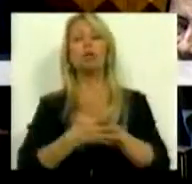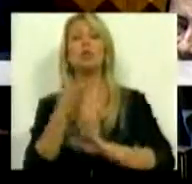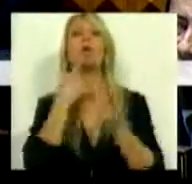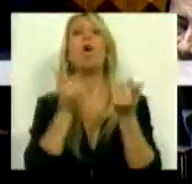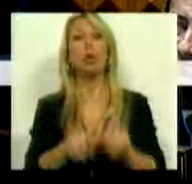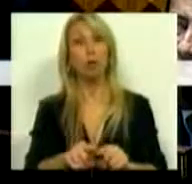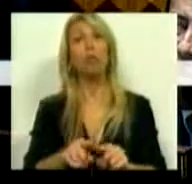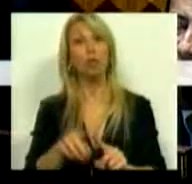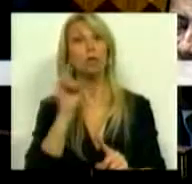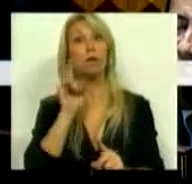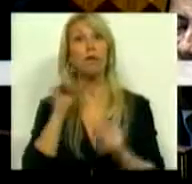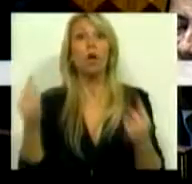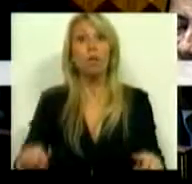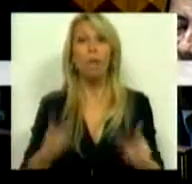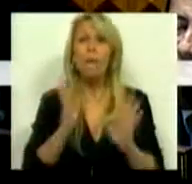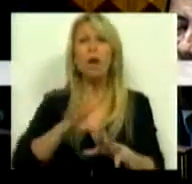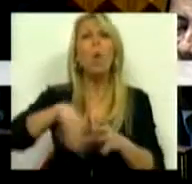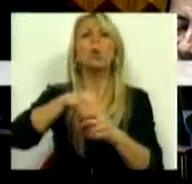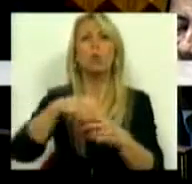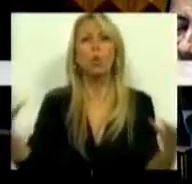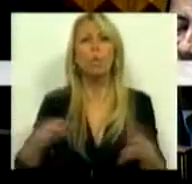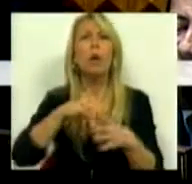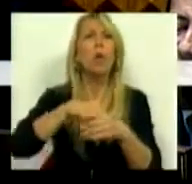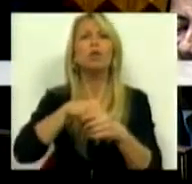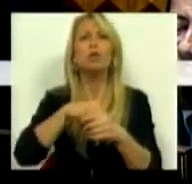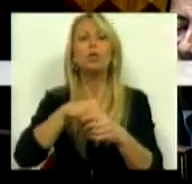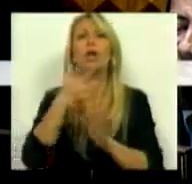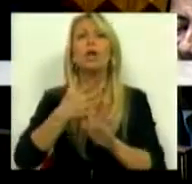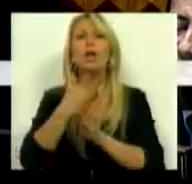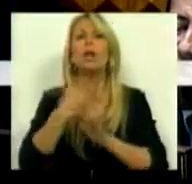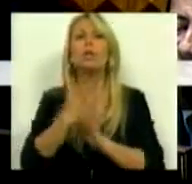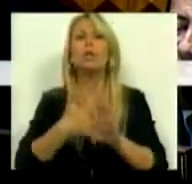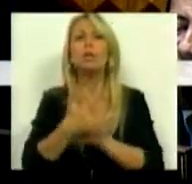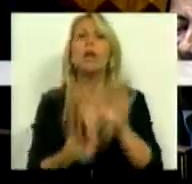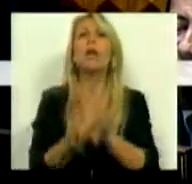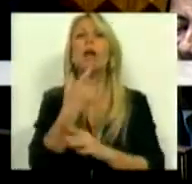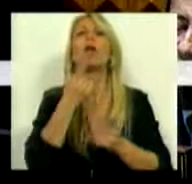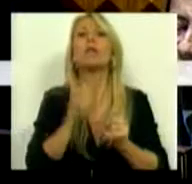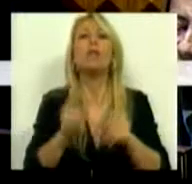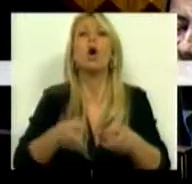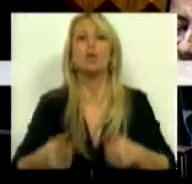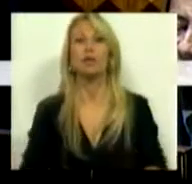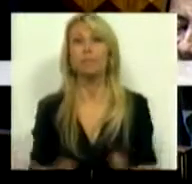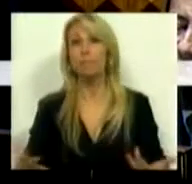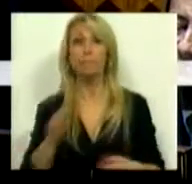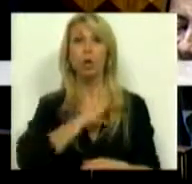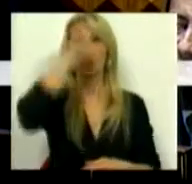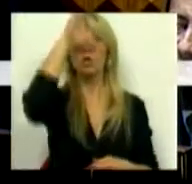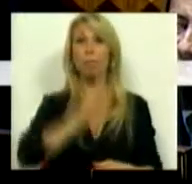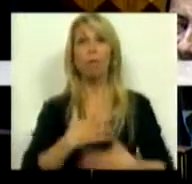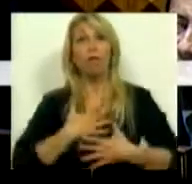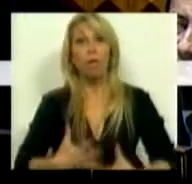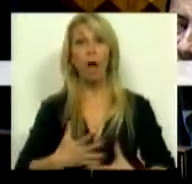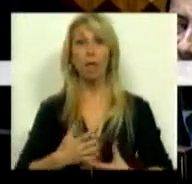E que conteúdo é que a reindustrialização tem? É o Sr. Ministro não ter tido vontade ou força política para evitar a